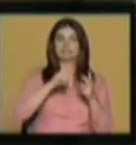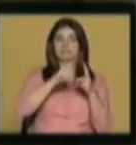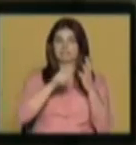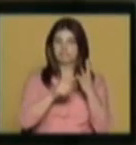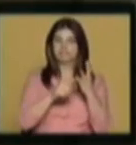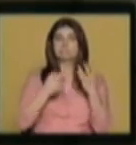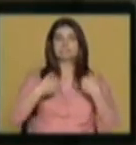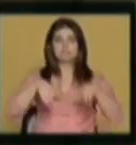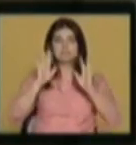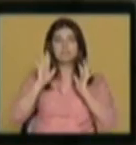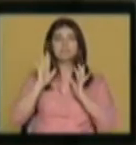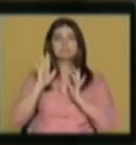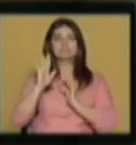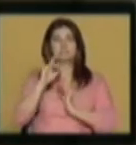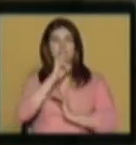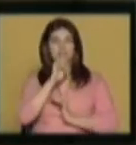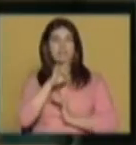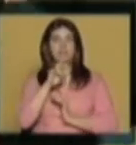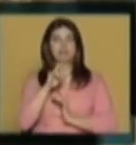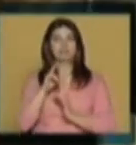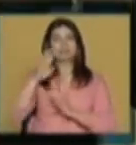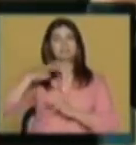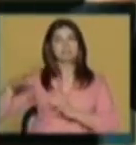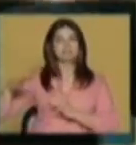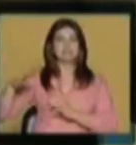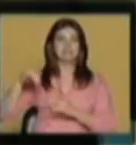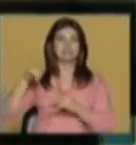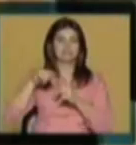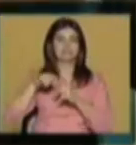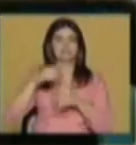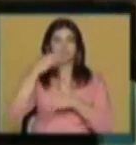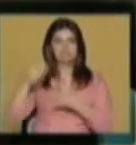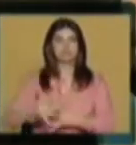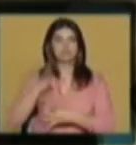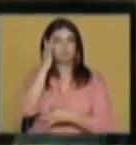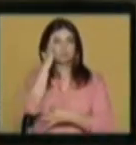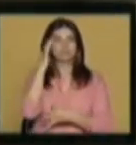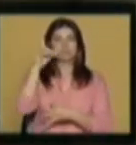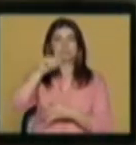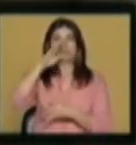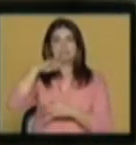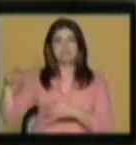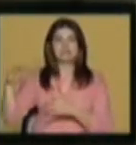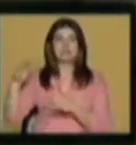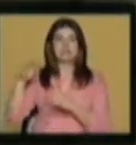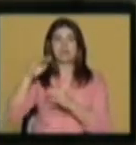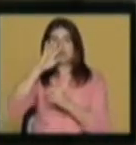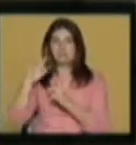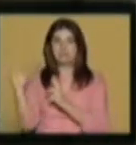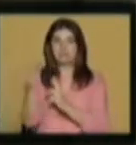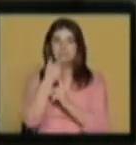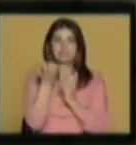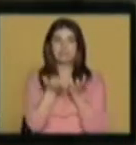áreas de ponta, como, por exemplo, as ciências exatas, ciências do ambiente, informática,